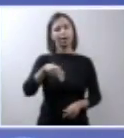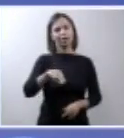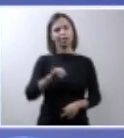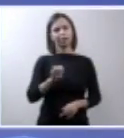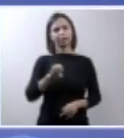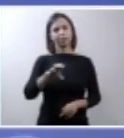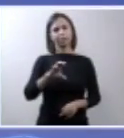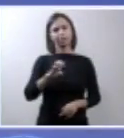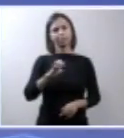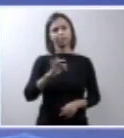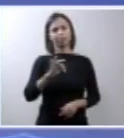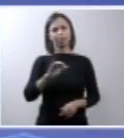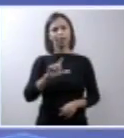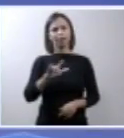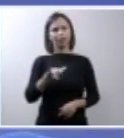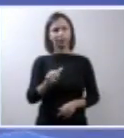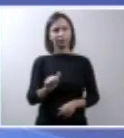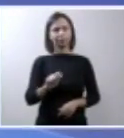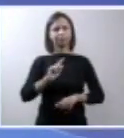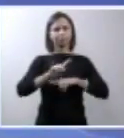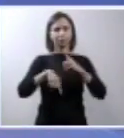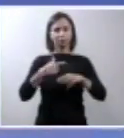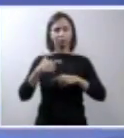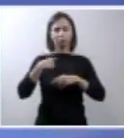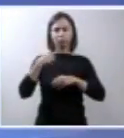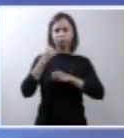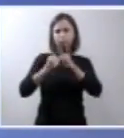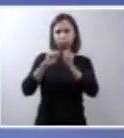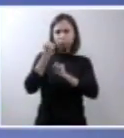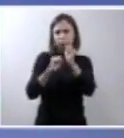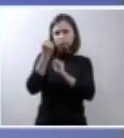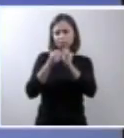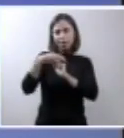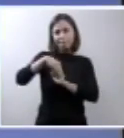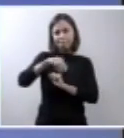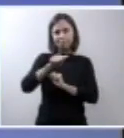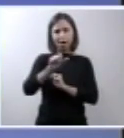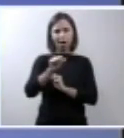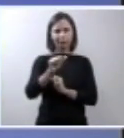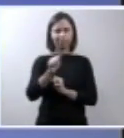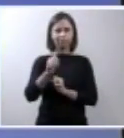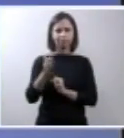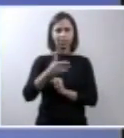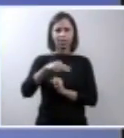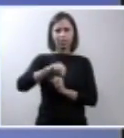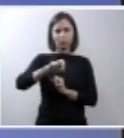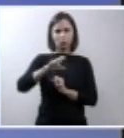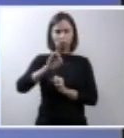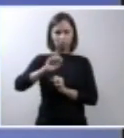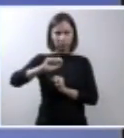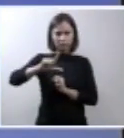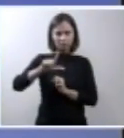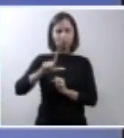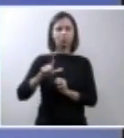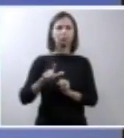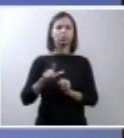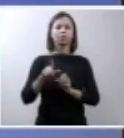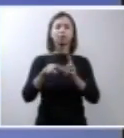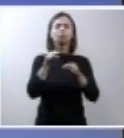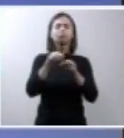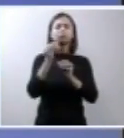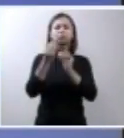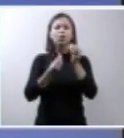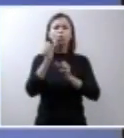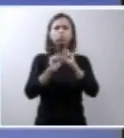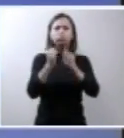Depois do desenvolvimento dessa massa neural rudimentar, que resta e dependendo na variação do quanto ela